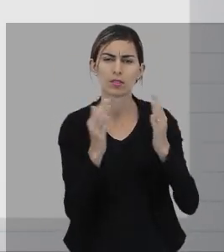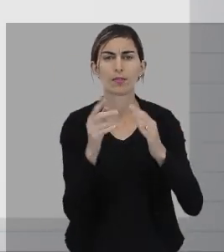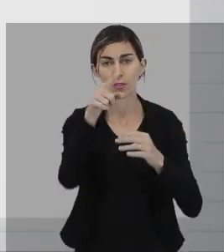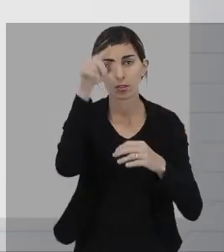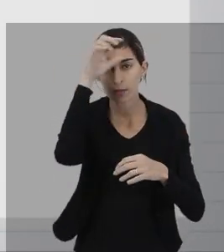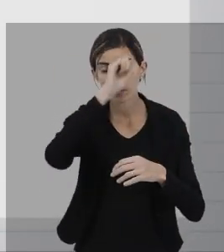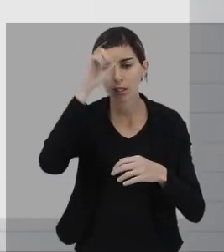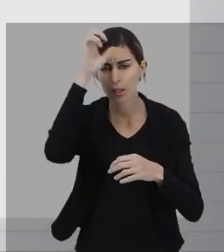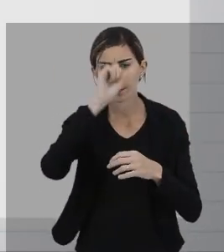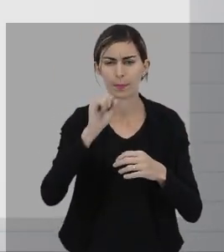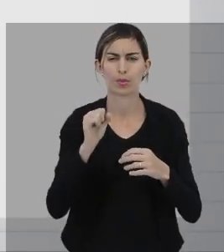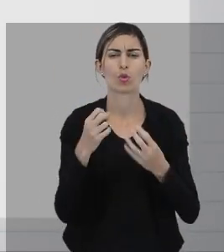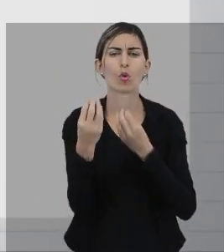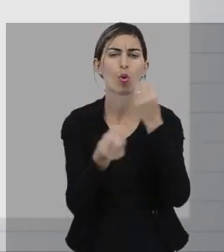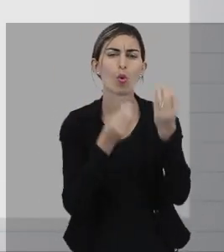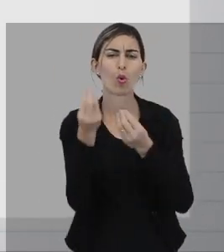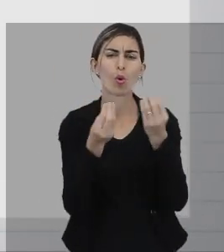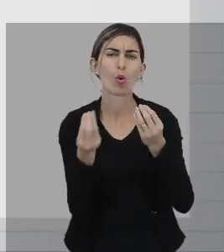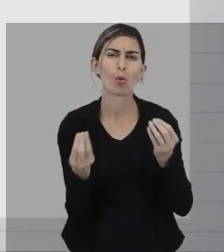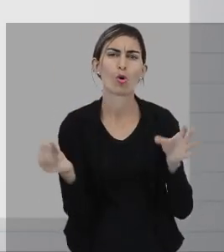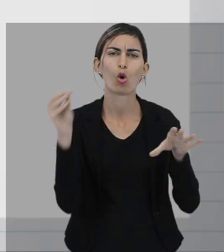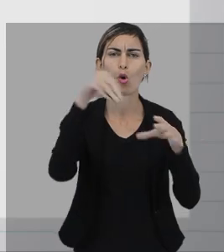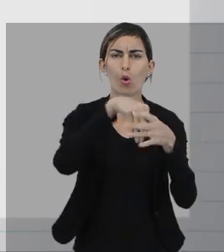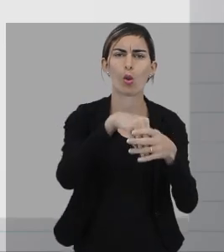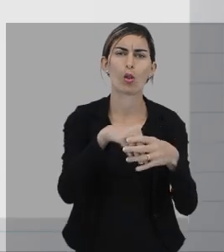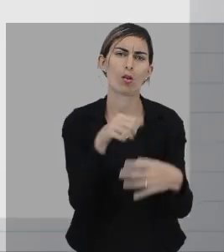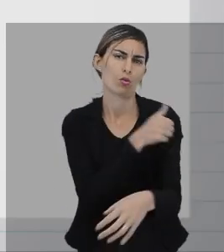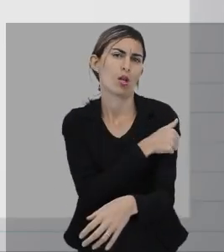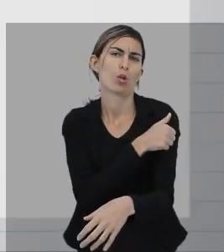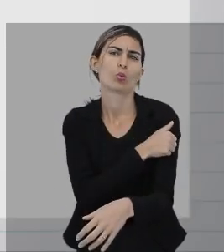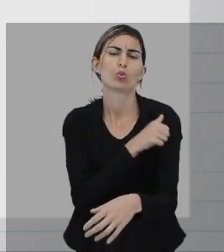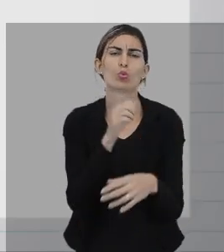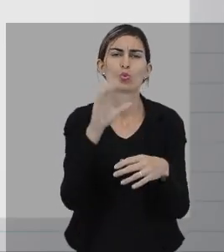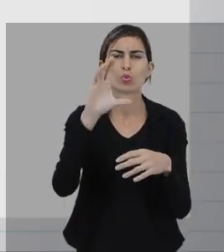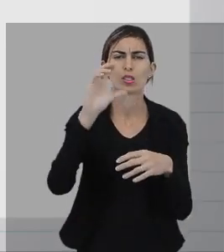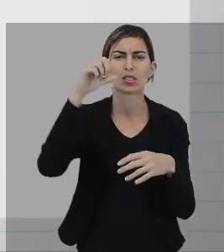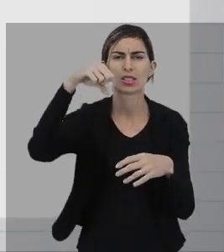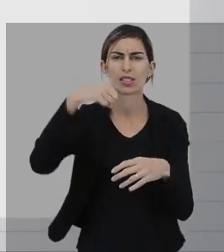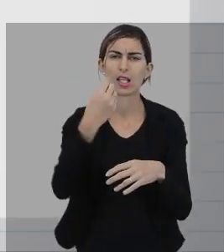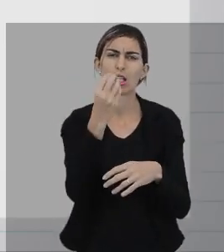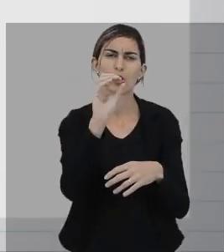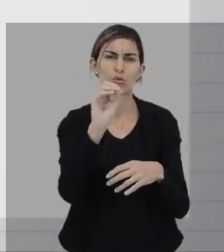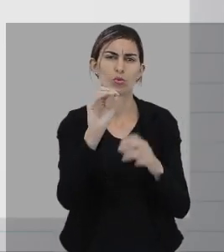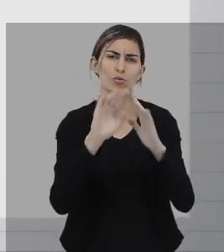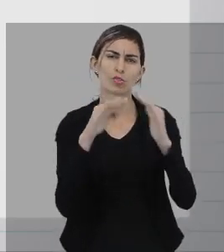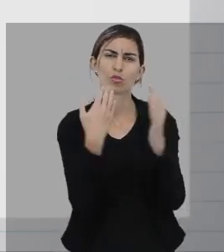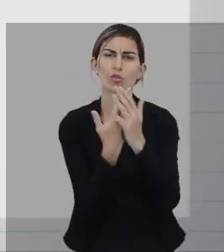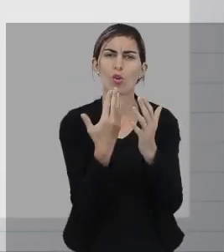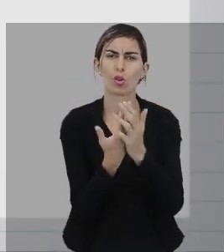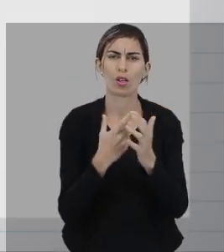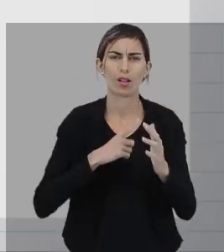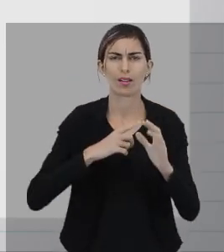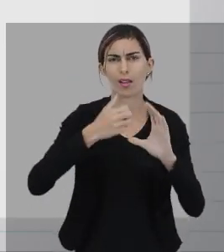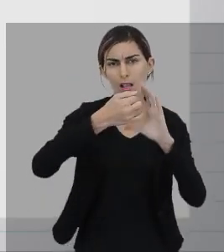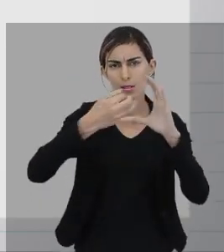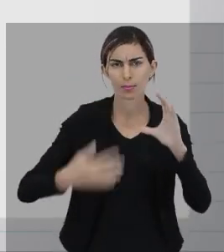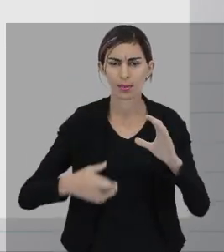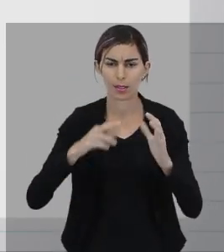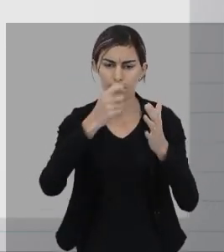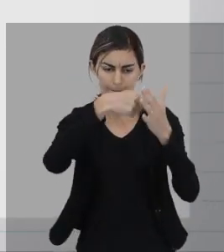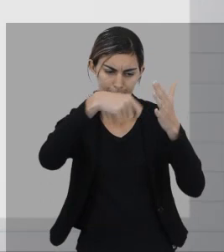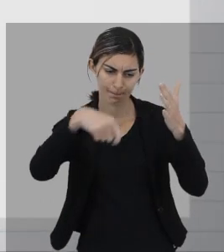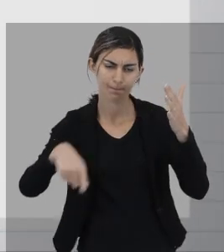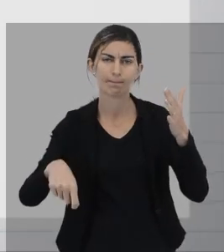você vai aprender como inserir um estudante no Ciência Escolar, que aspectos você precisa preencher os